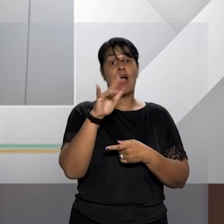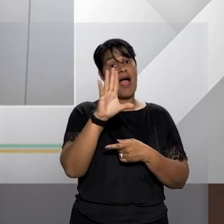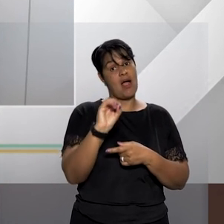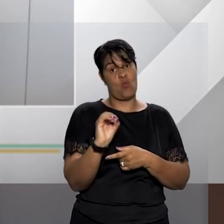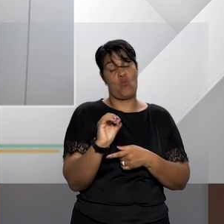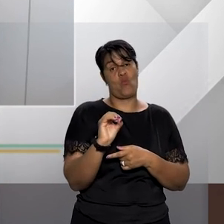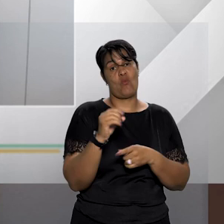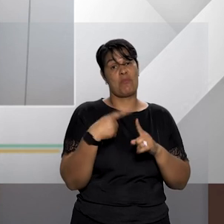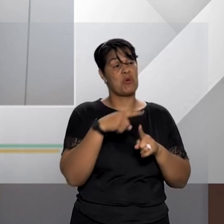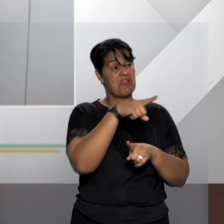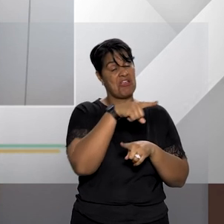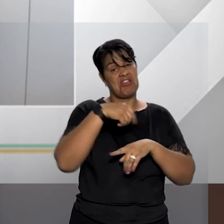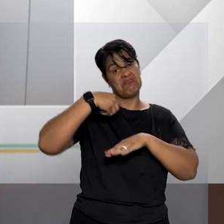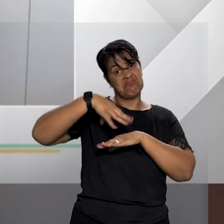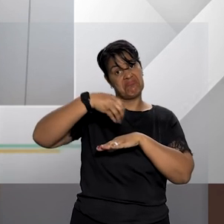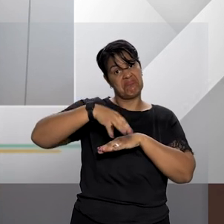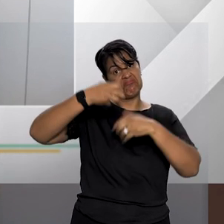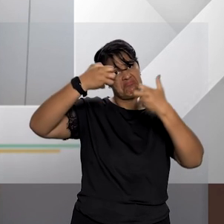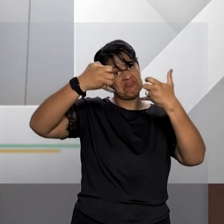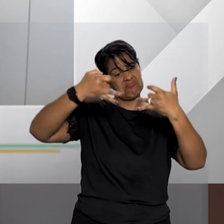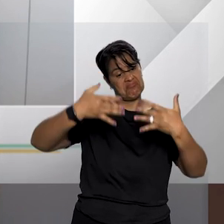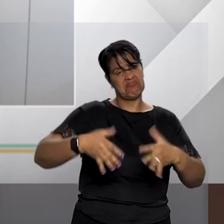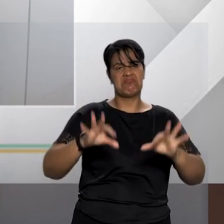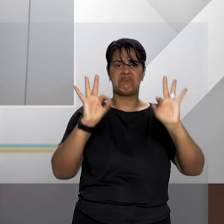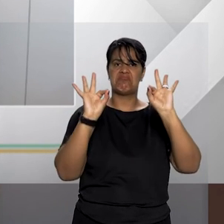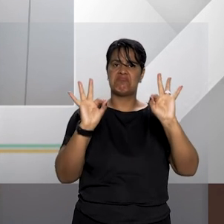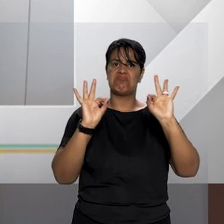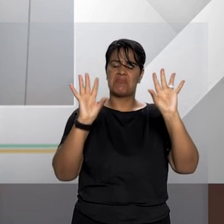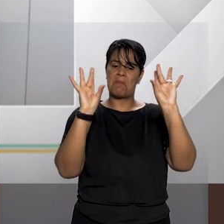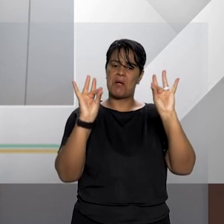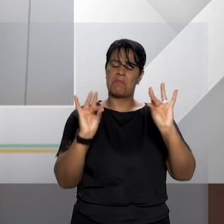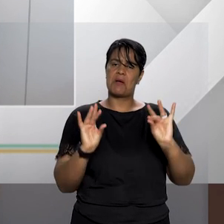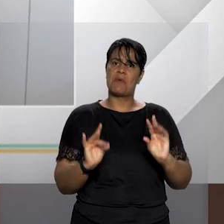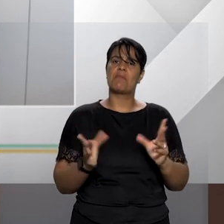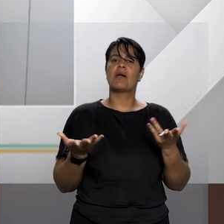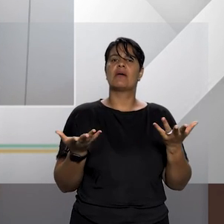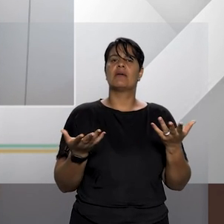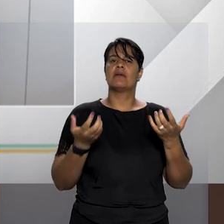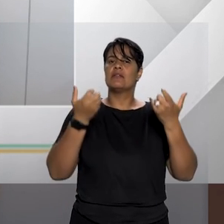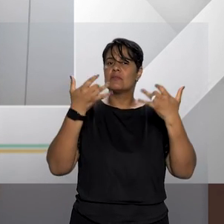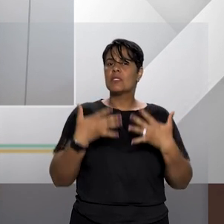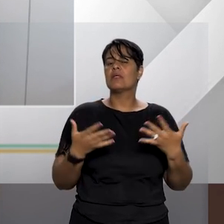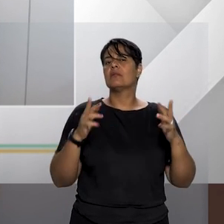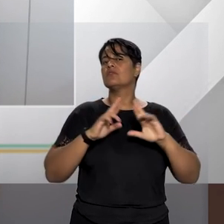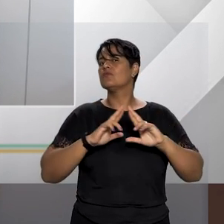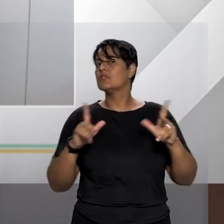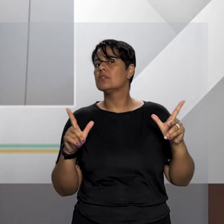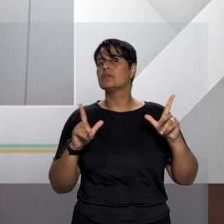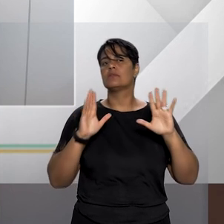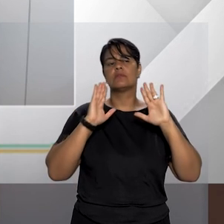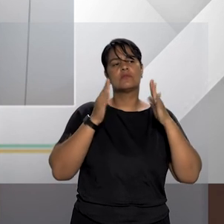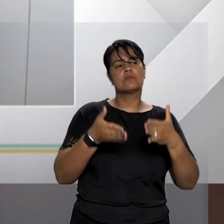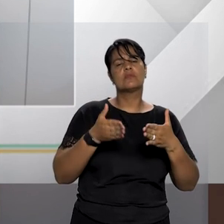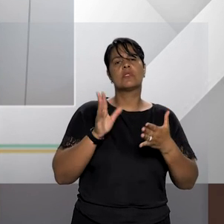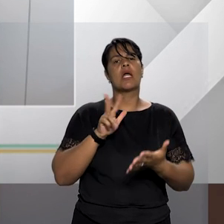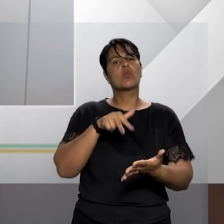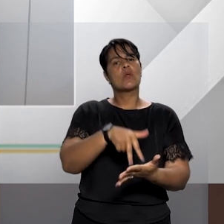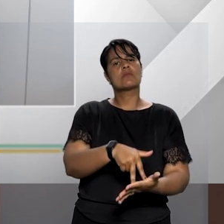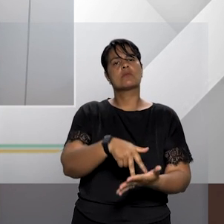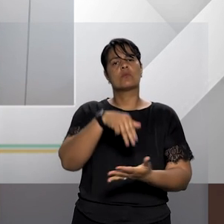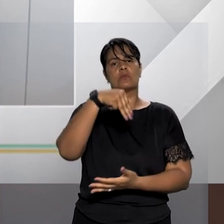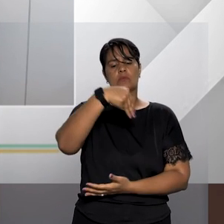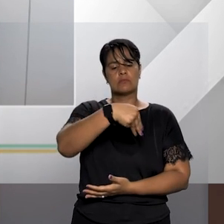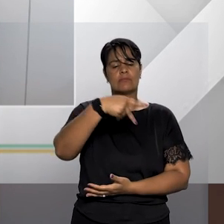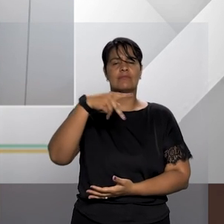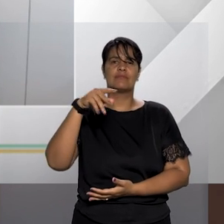incremento que ele trouxe com relação a essa visão realmente diferenciada no que se refere à atuação do Ministério Público e essa